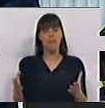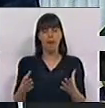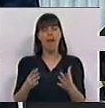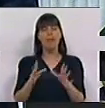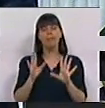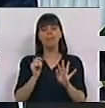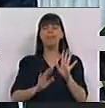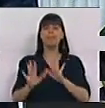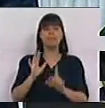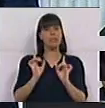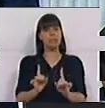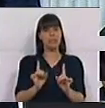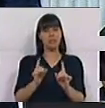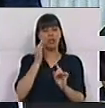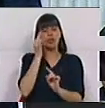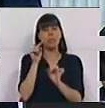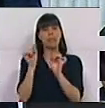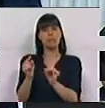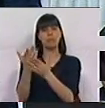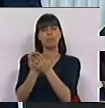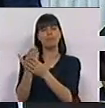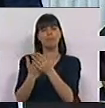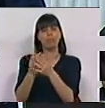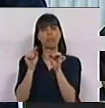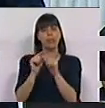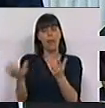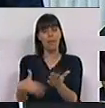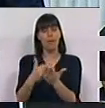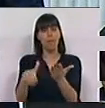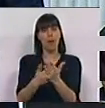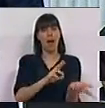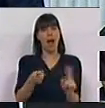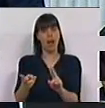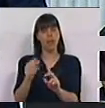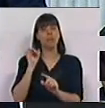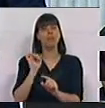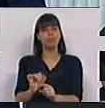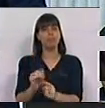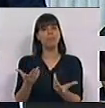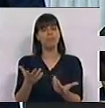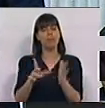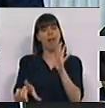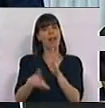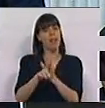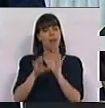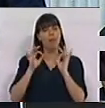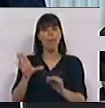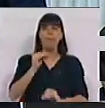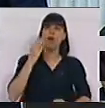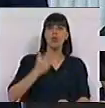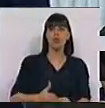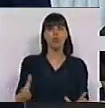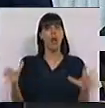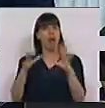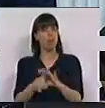reserva-se, portanto, na especialidade à apresentação destas propostas que visam que esta lei fique mais justa,